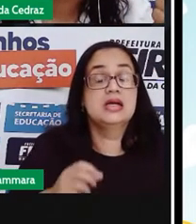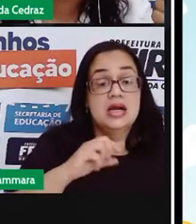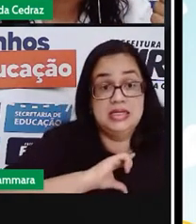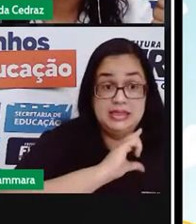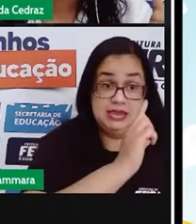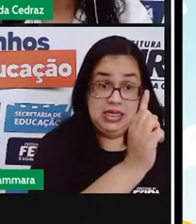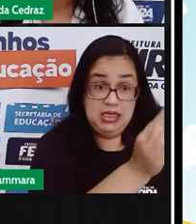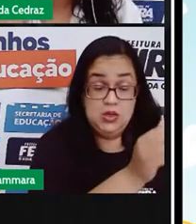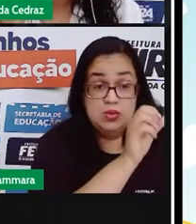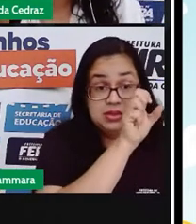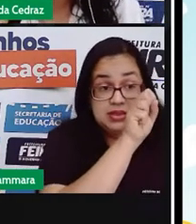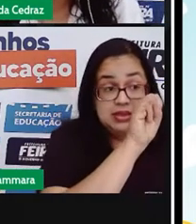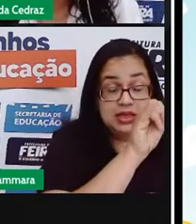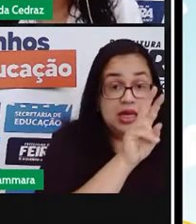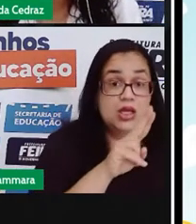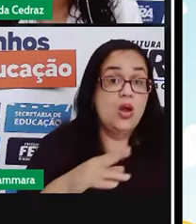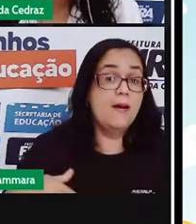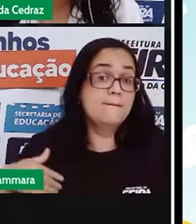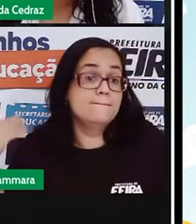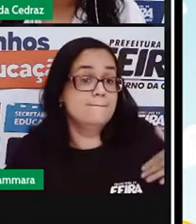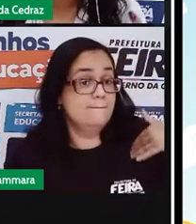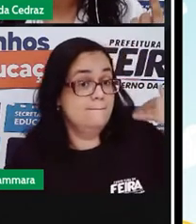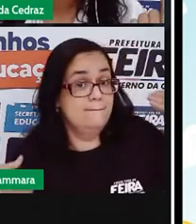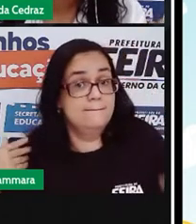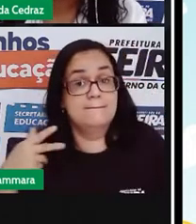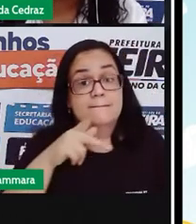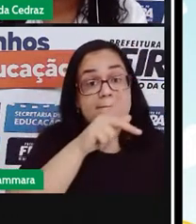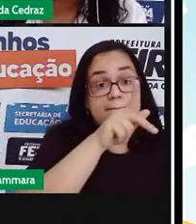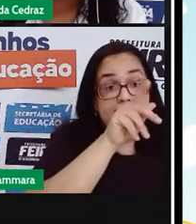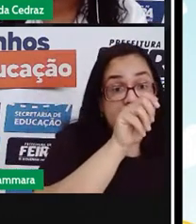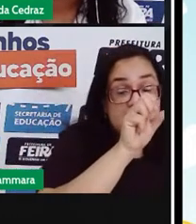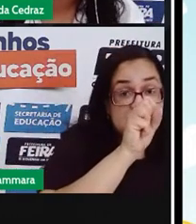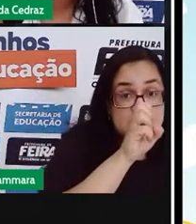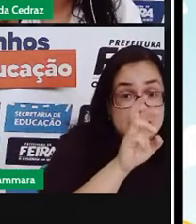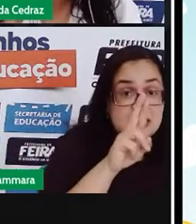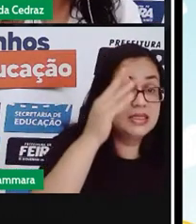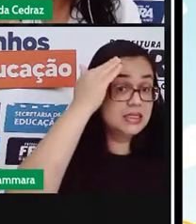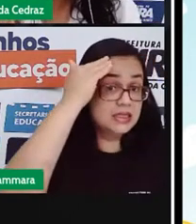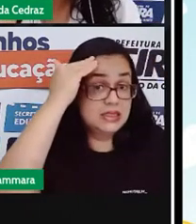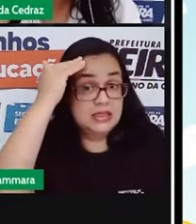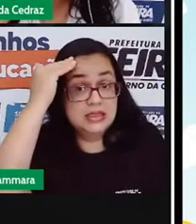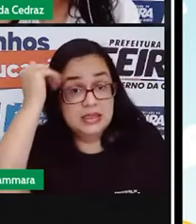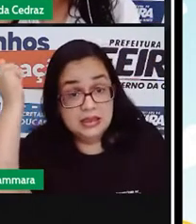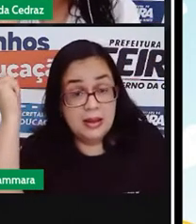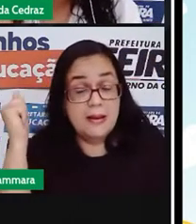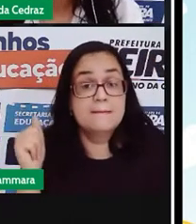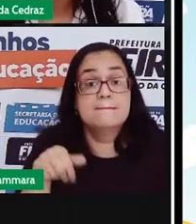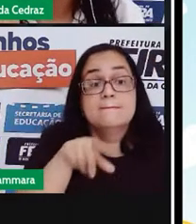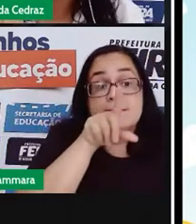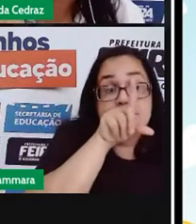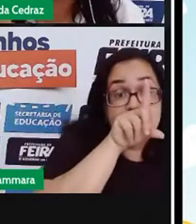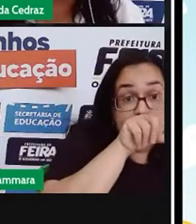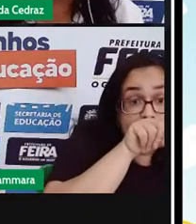Saiu, passear, sabe, pássaros,